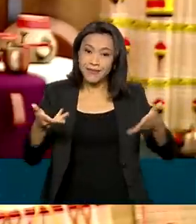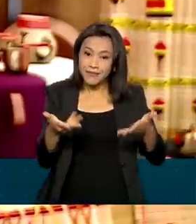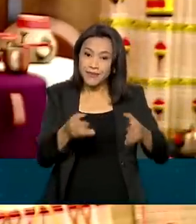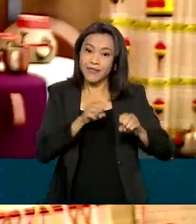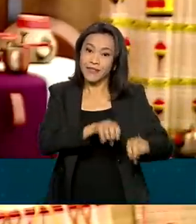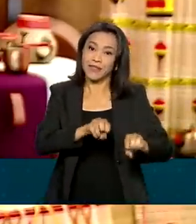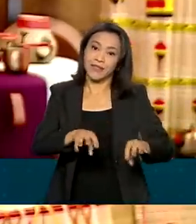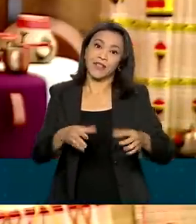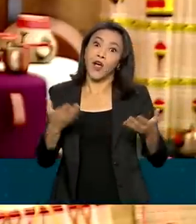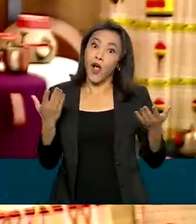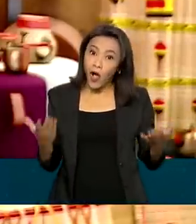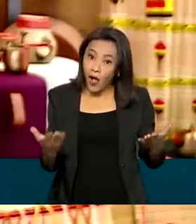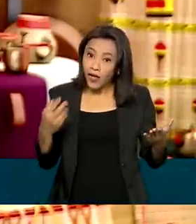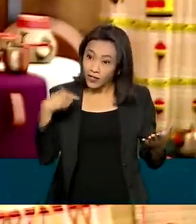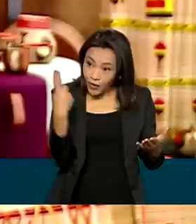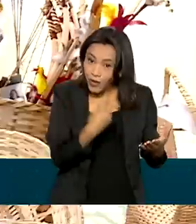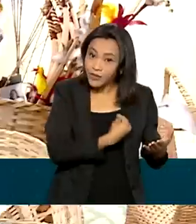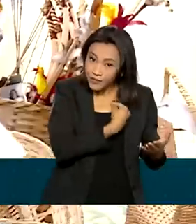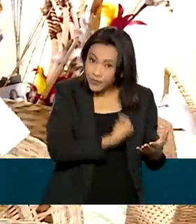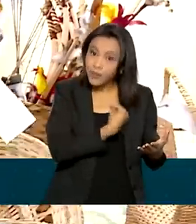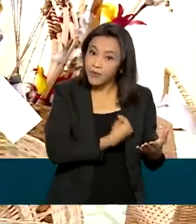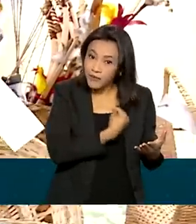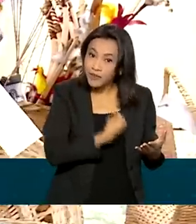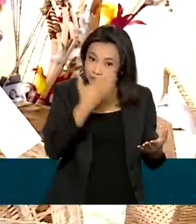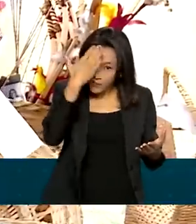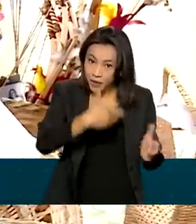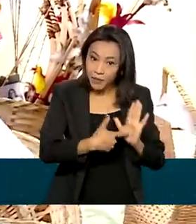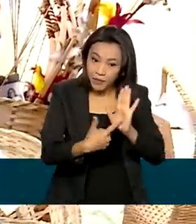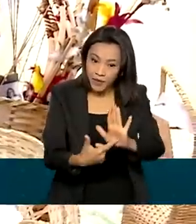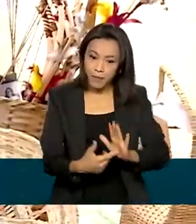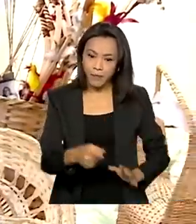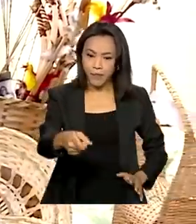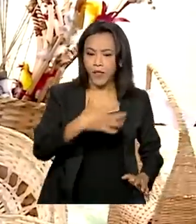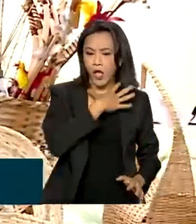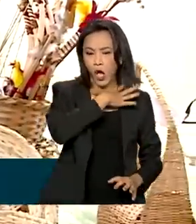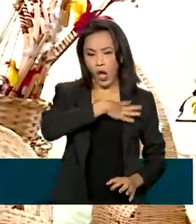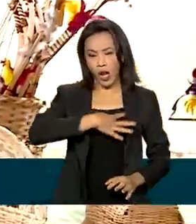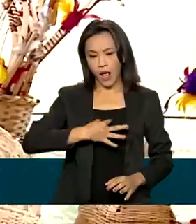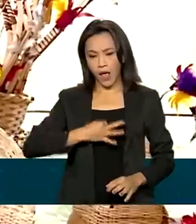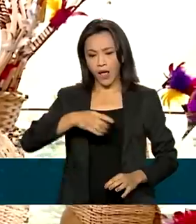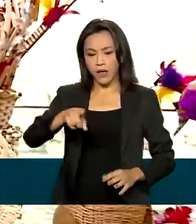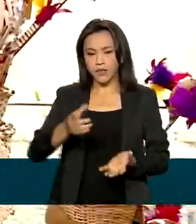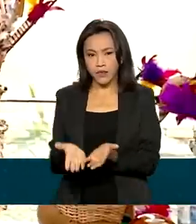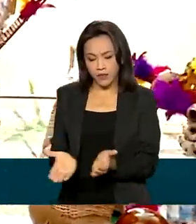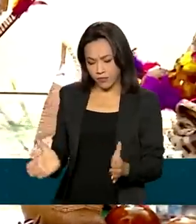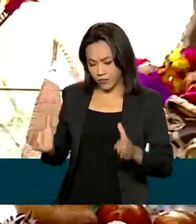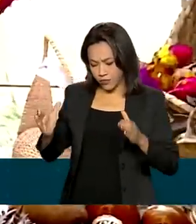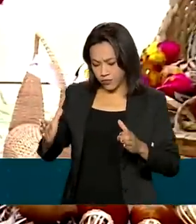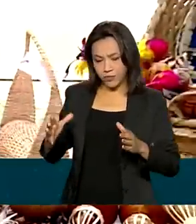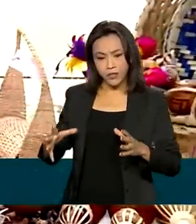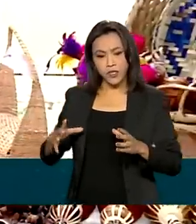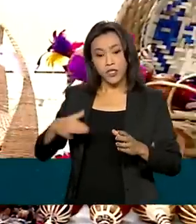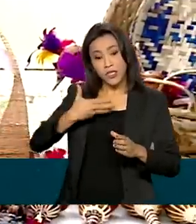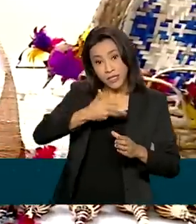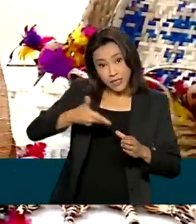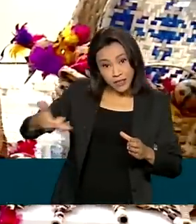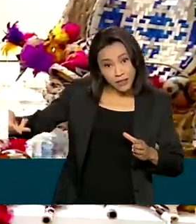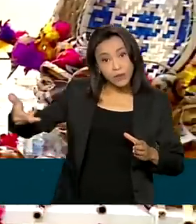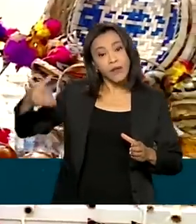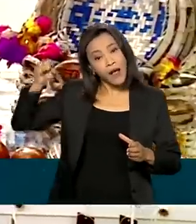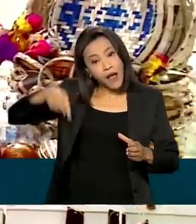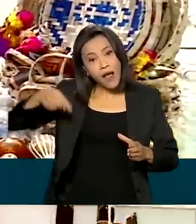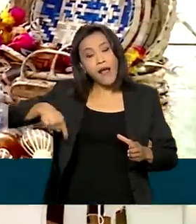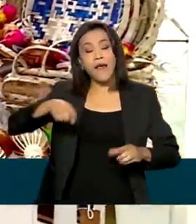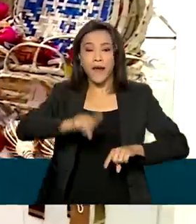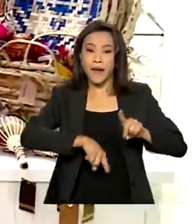forma de dizer, ó, estamos vivos ainda. Esses colares de mesa, essas cestas e chocalhos são alguns exemplos